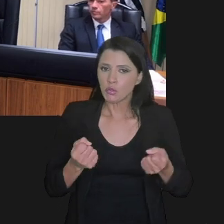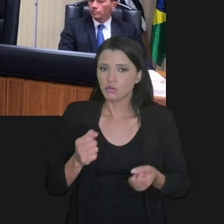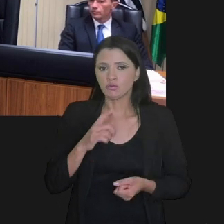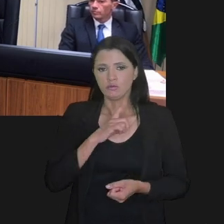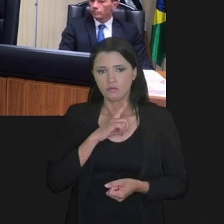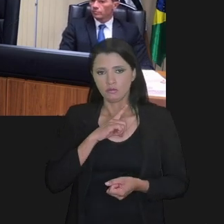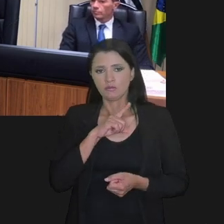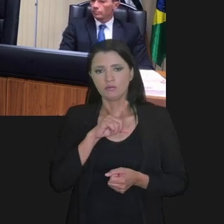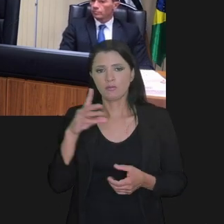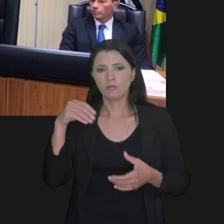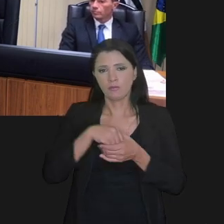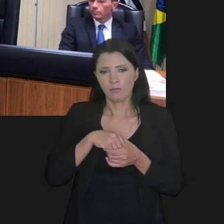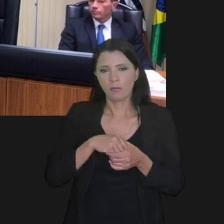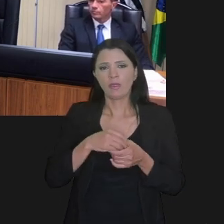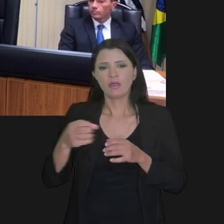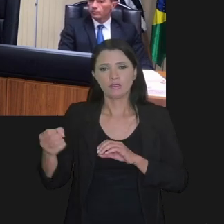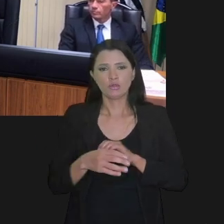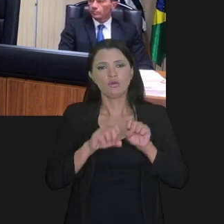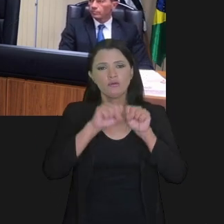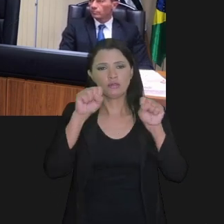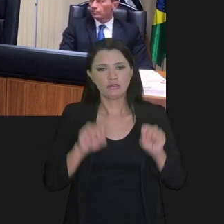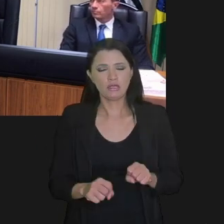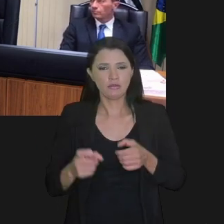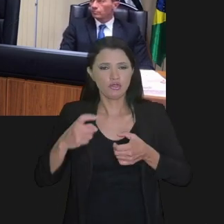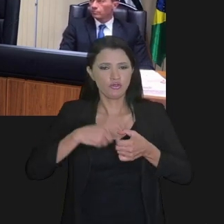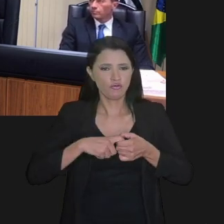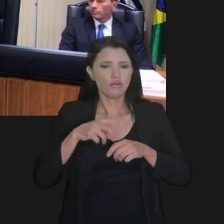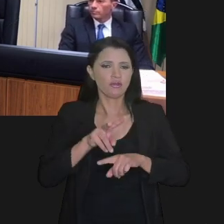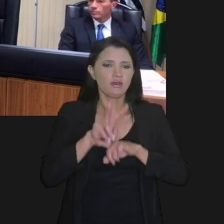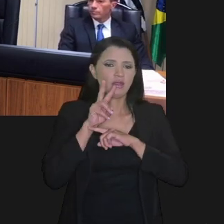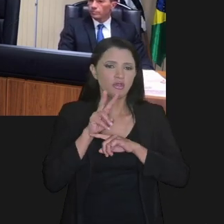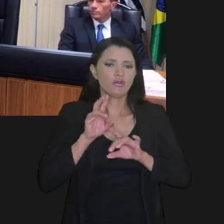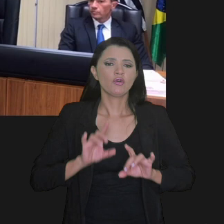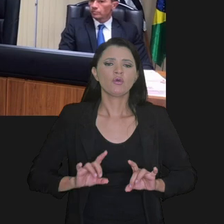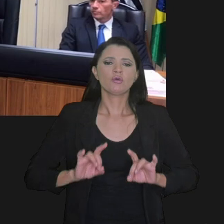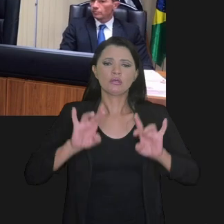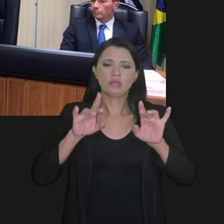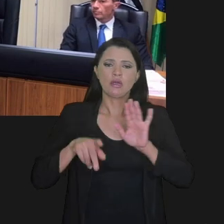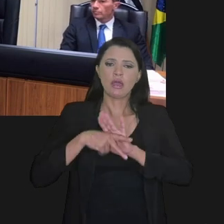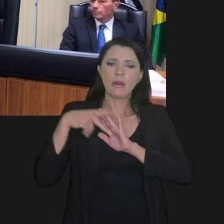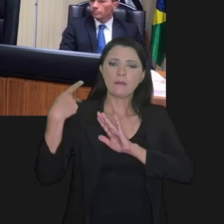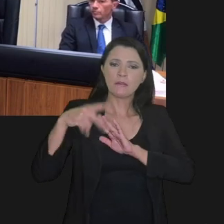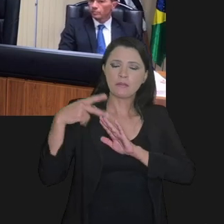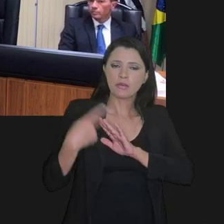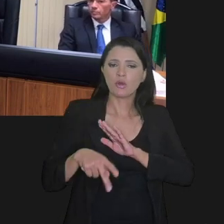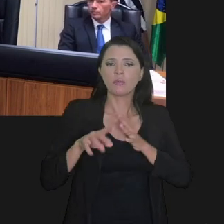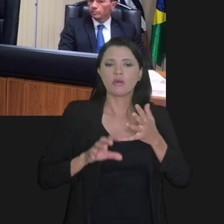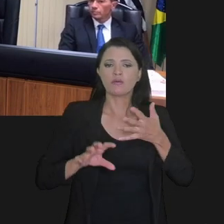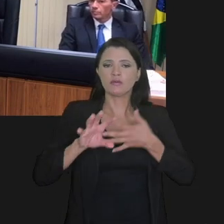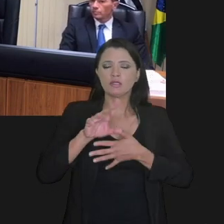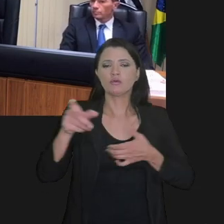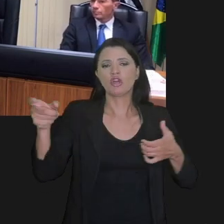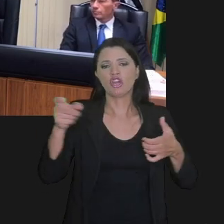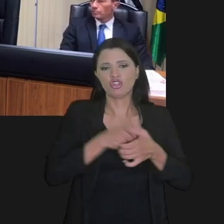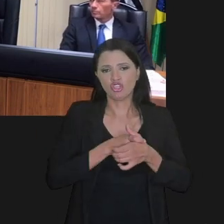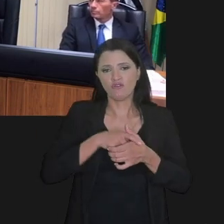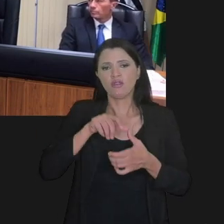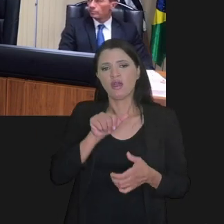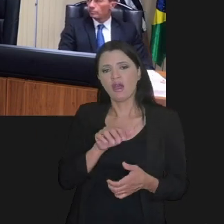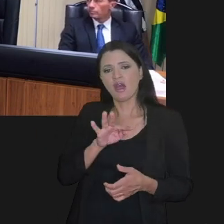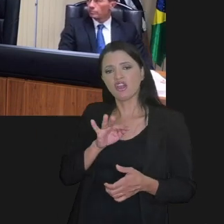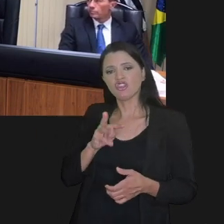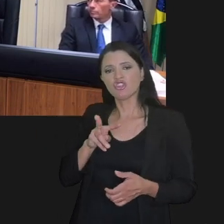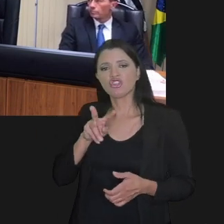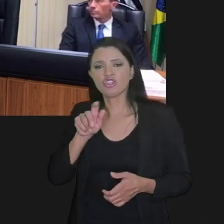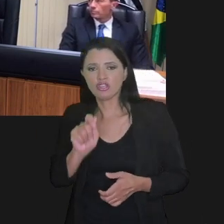iniciativas que estão englobadas nesse novo sistema de recuperação de crédito, eu vou destacar a própria classificação